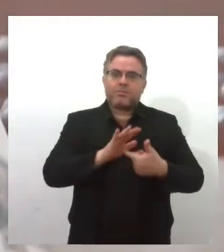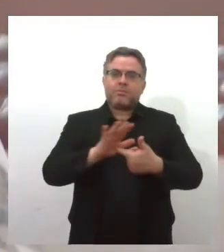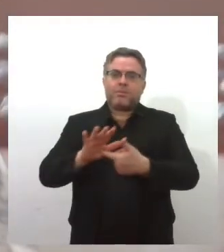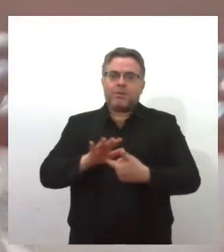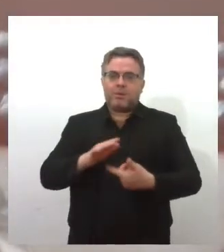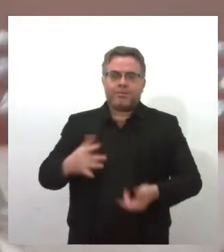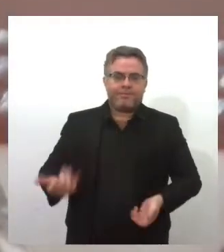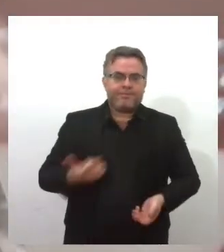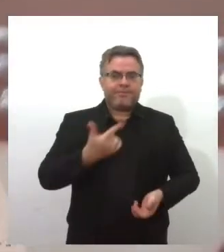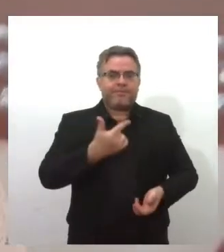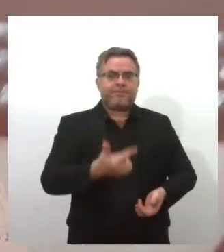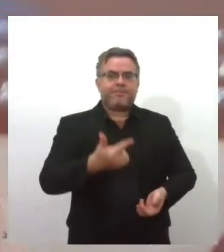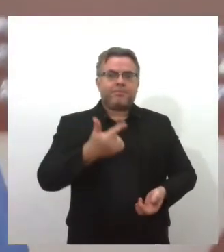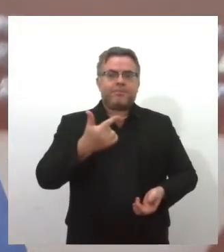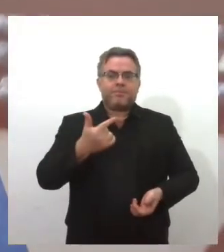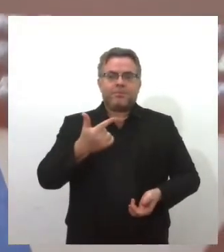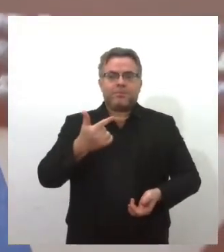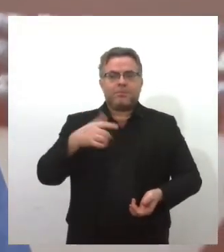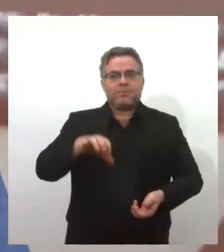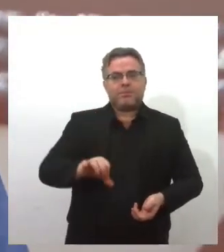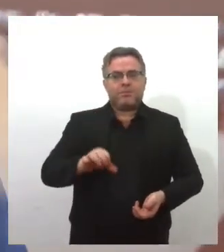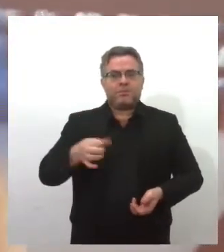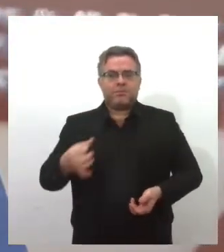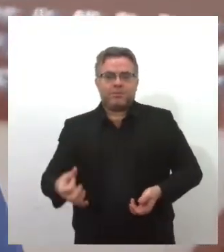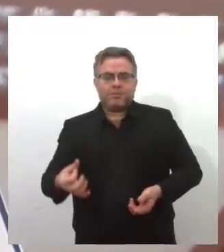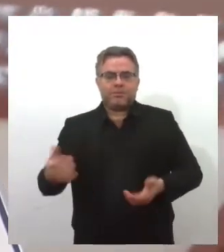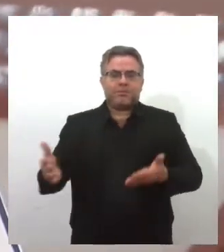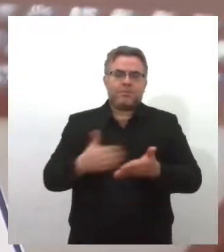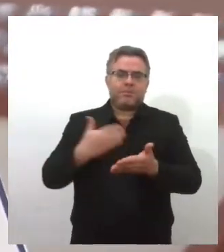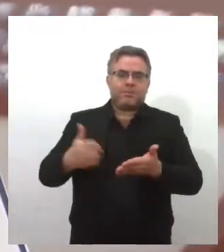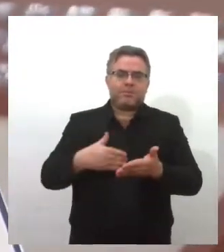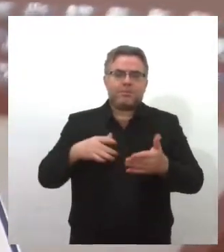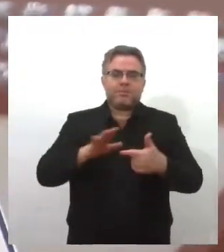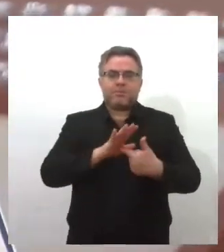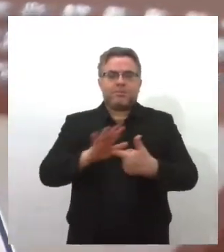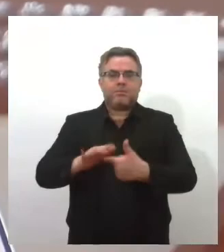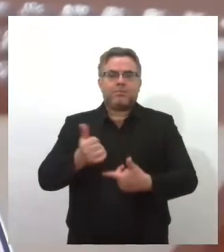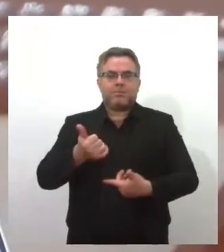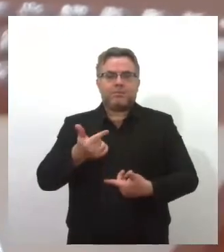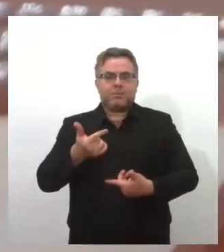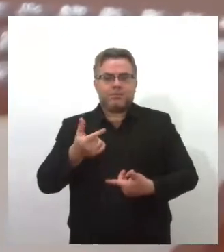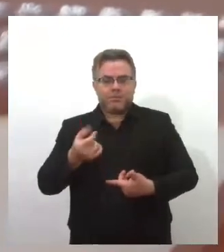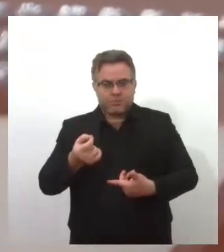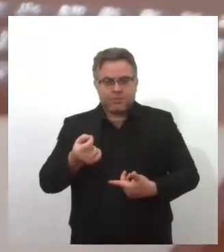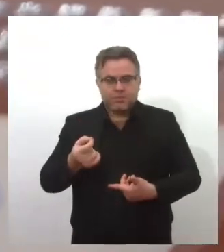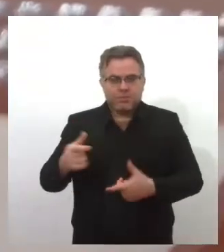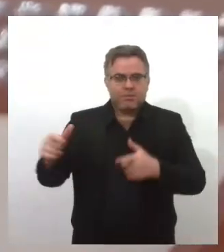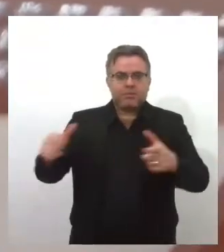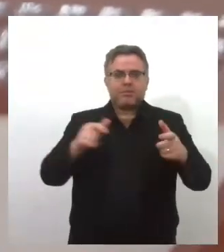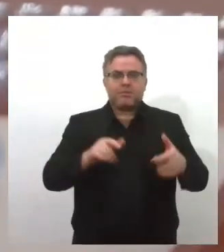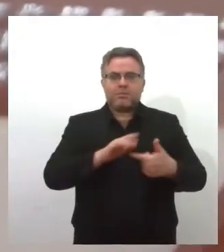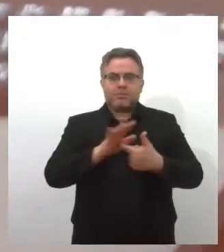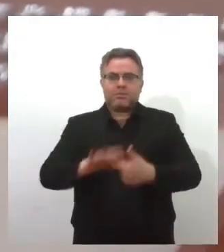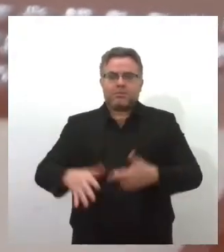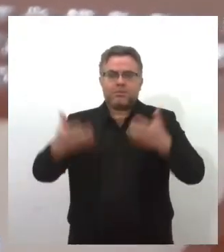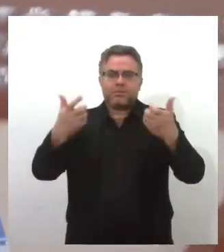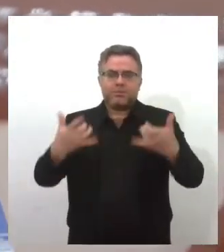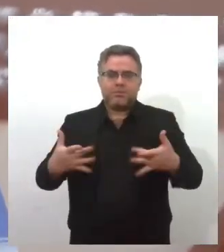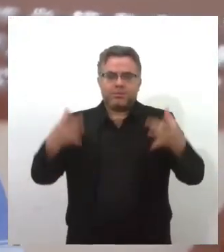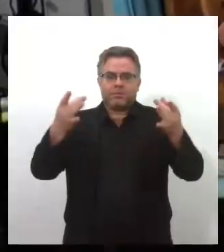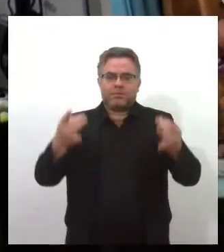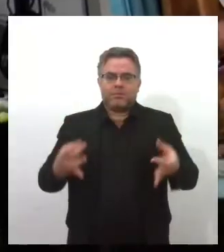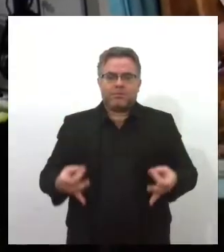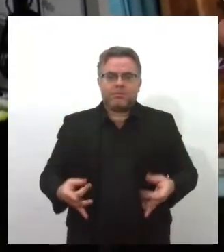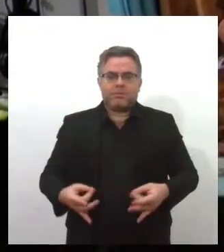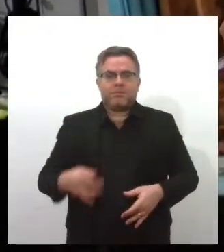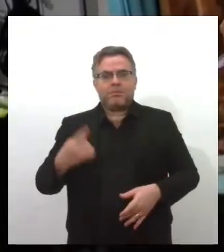296 páginas, traz consigo 120 imagens de Sergipe que detalham registros entre